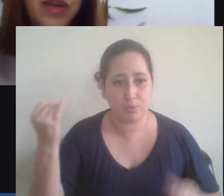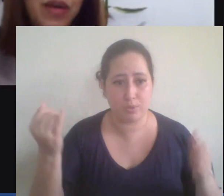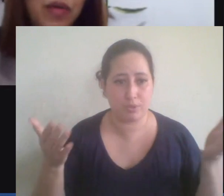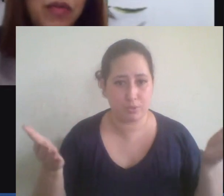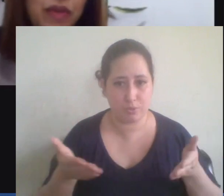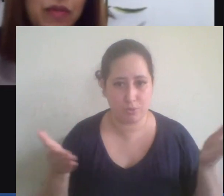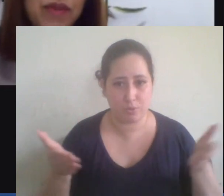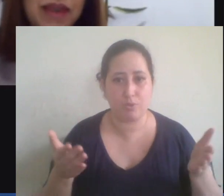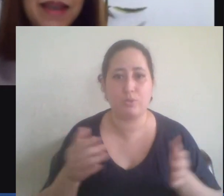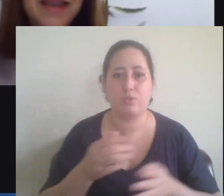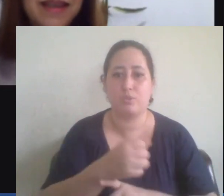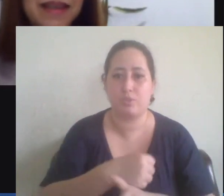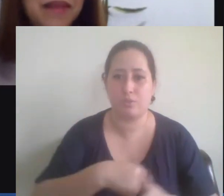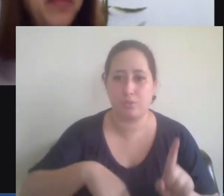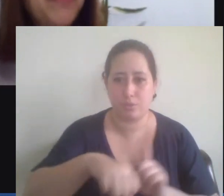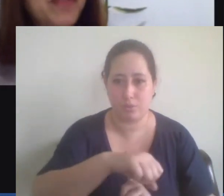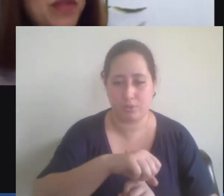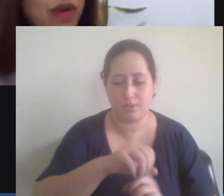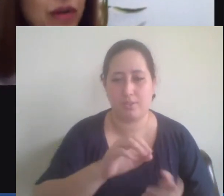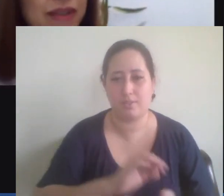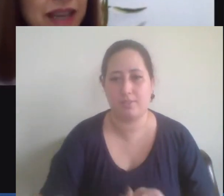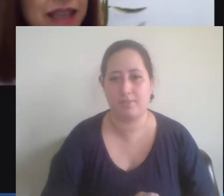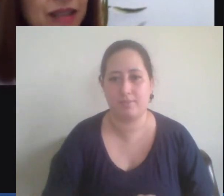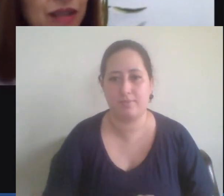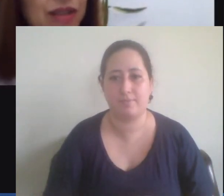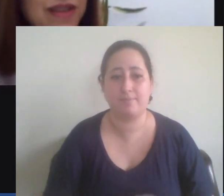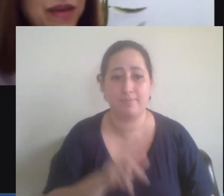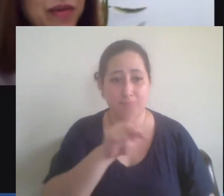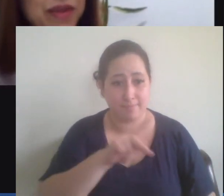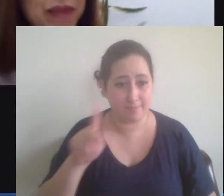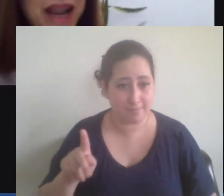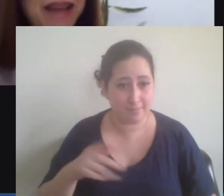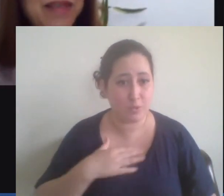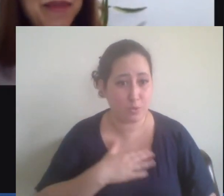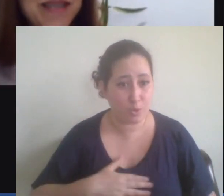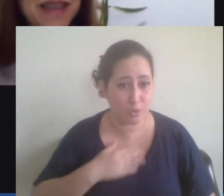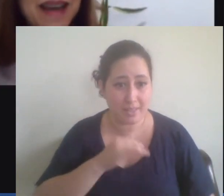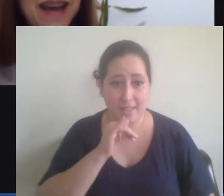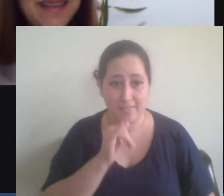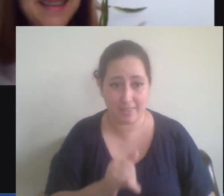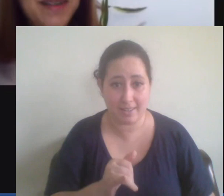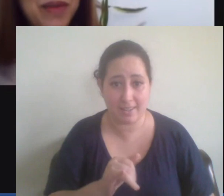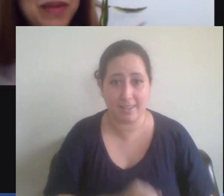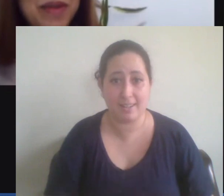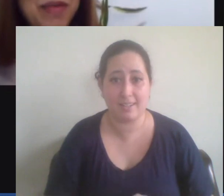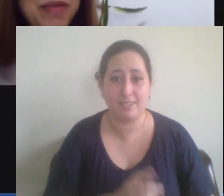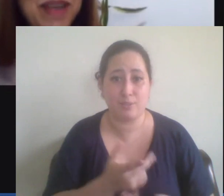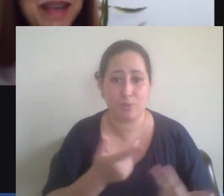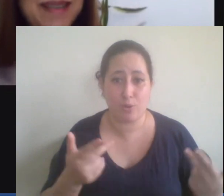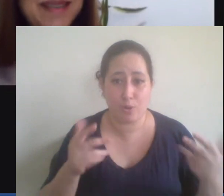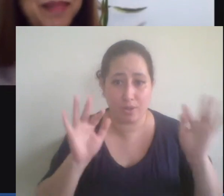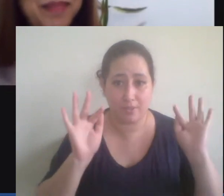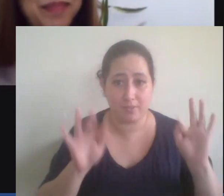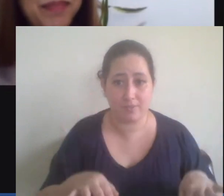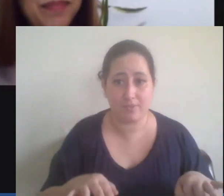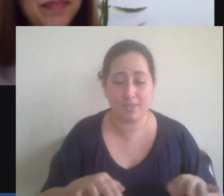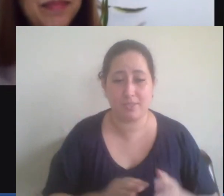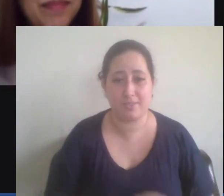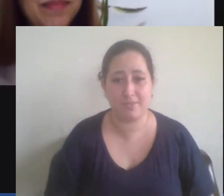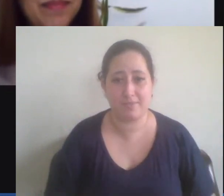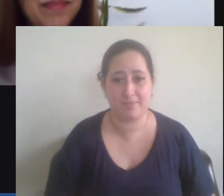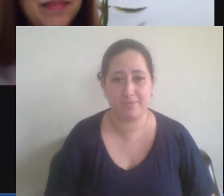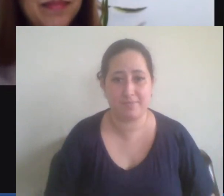sociedade como vimos aí né professor gostaria de dizer algumas palavras para encerrar nossa web conferência